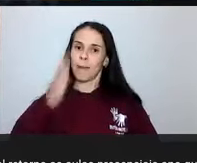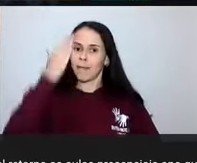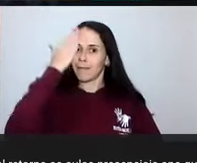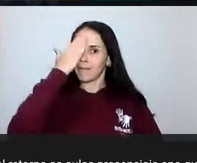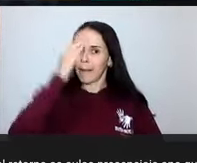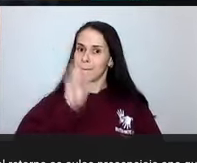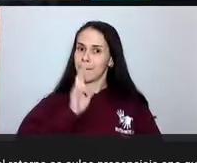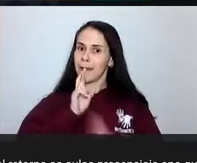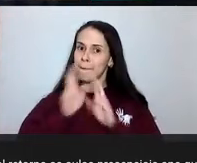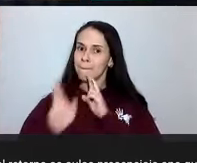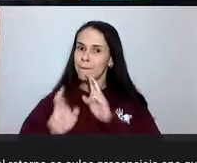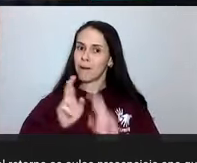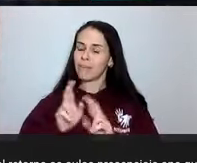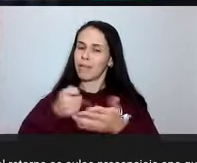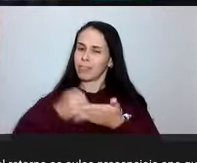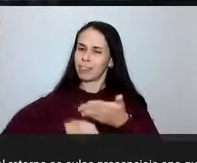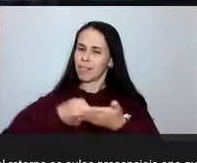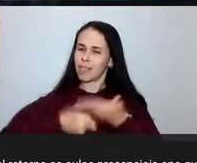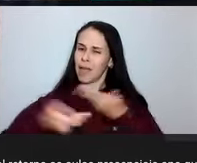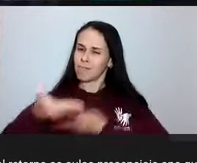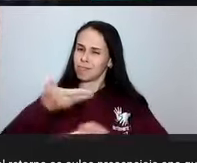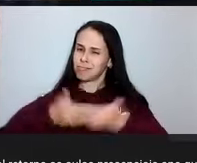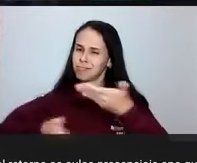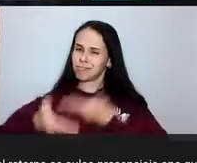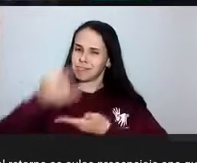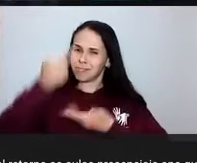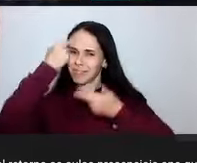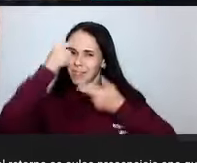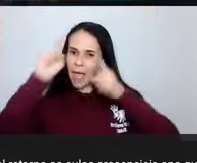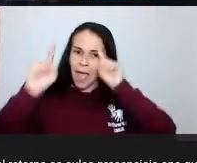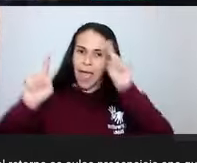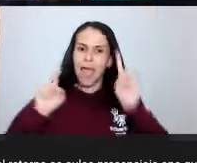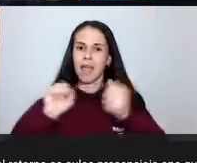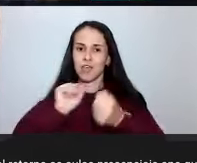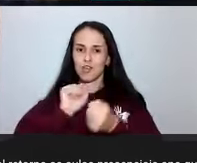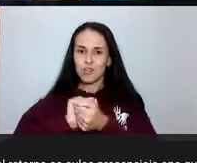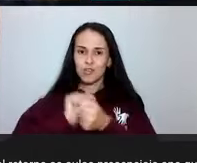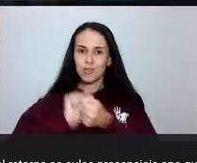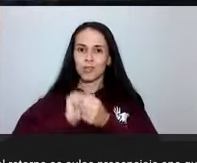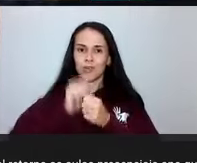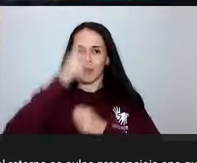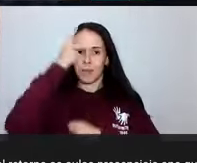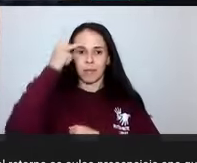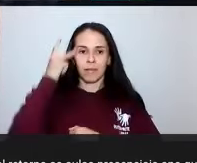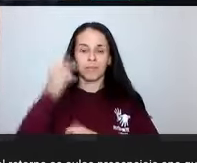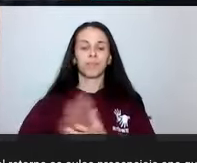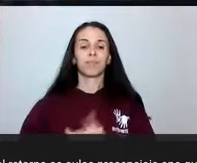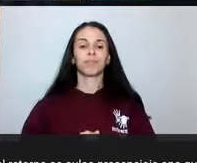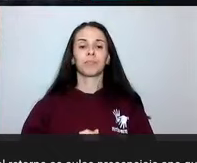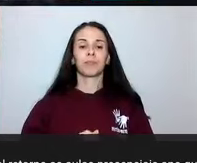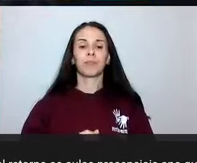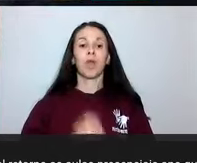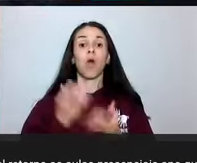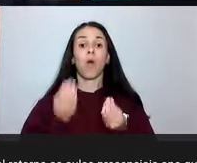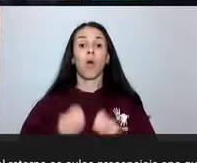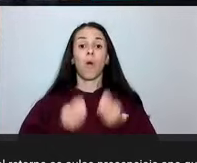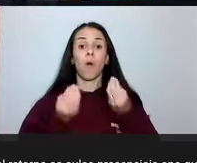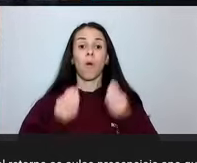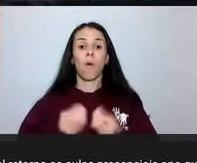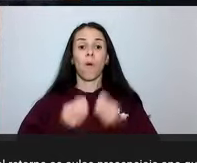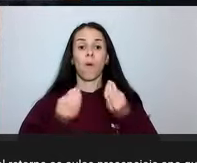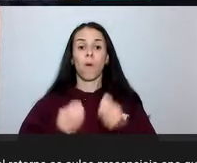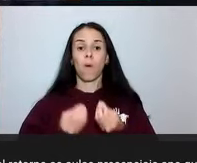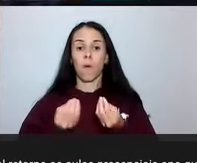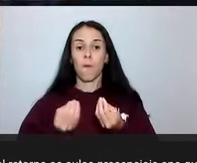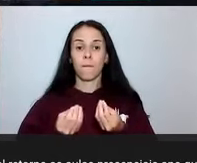algumas ideias com os nossos interlocutores, professor. Como enfrentar um possível retorno às aulas presenciais ano que vem